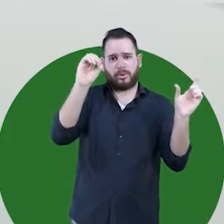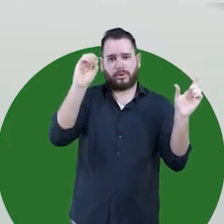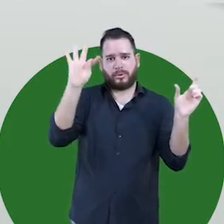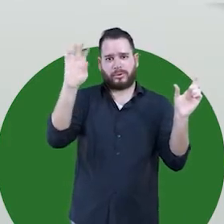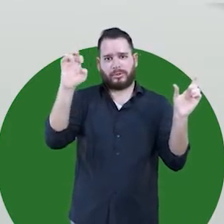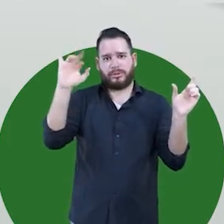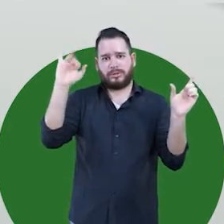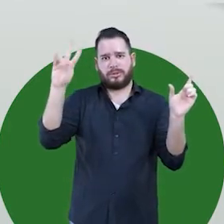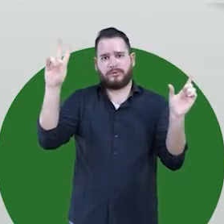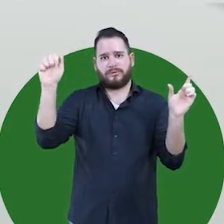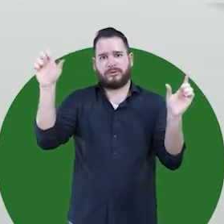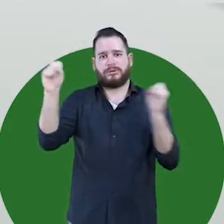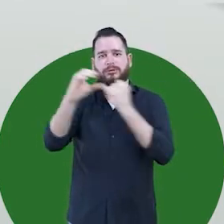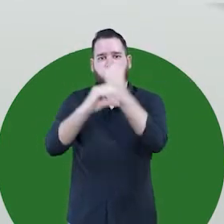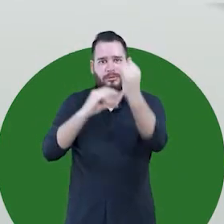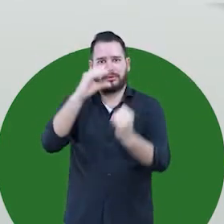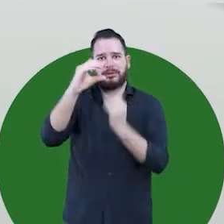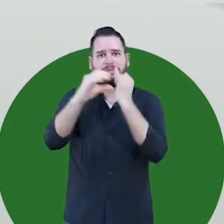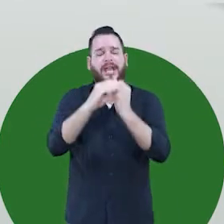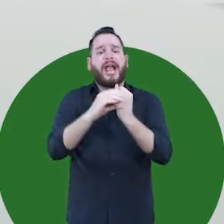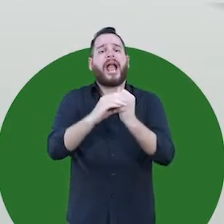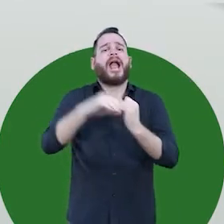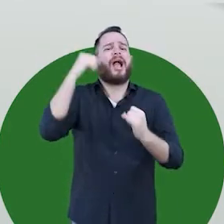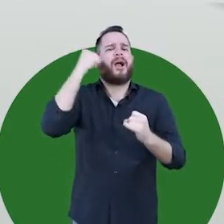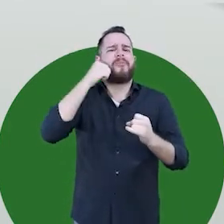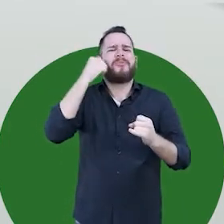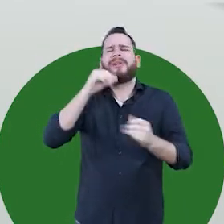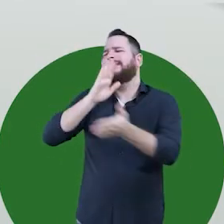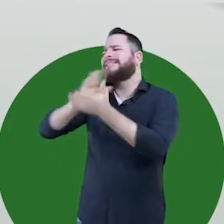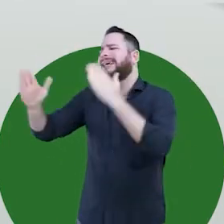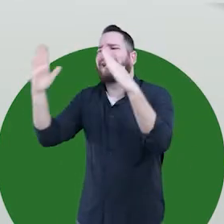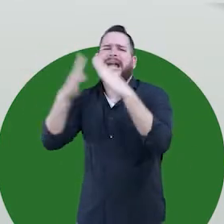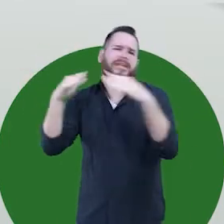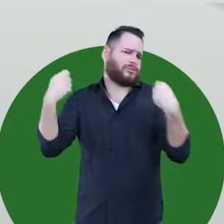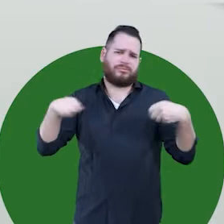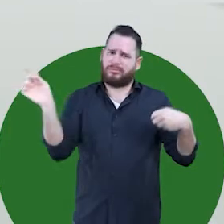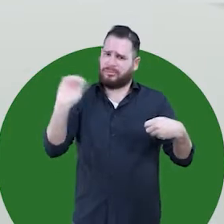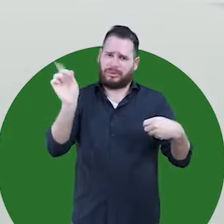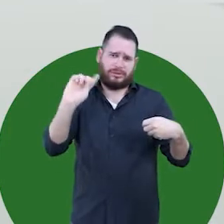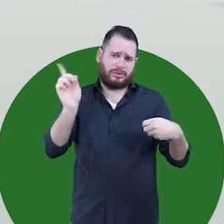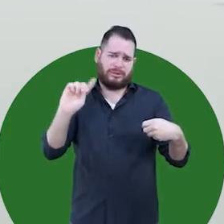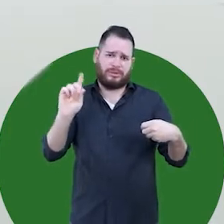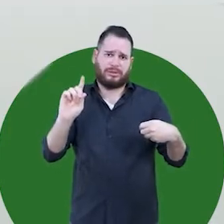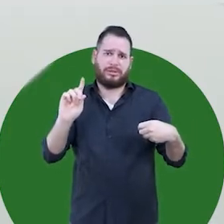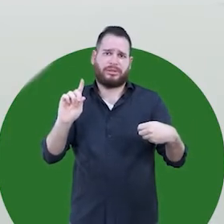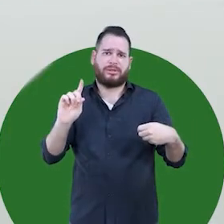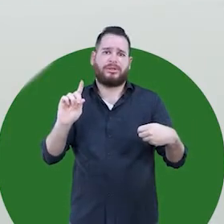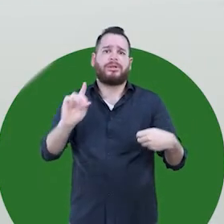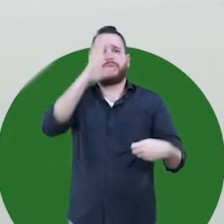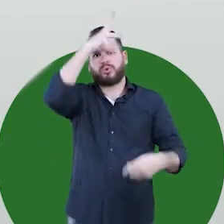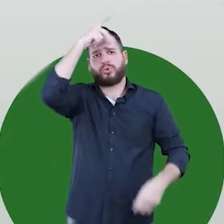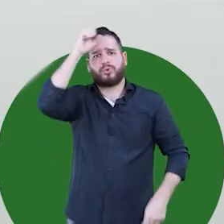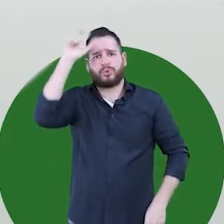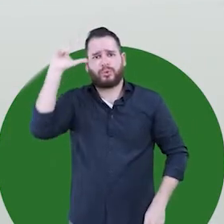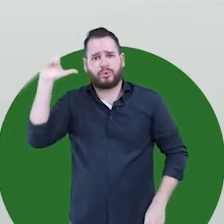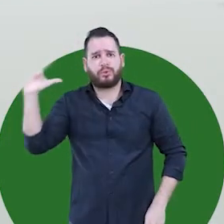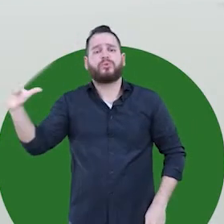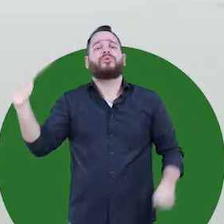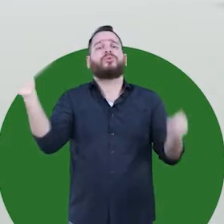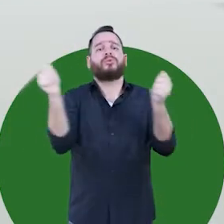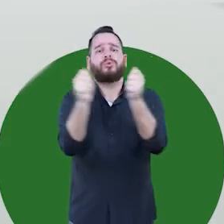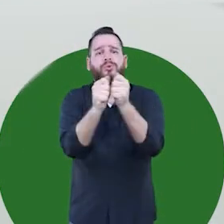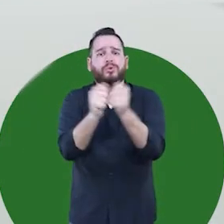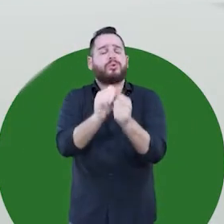Online, onde a vítima não precisa sair de casa para concessão da medida protetiva. O Tribunal de Justiça,